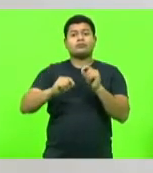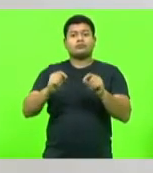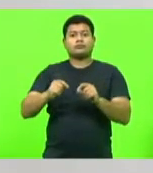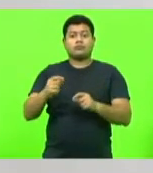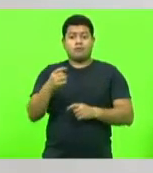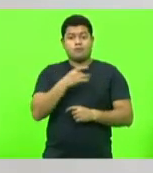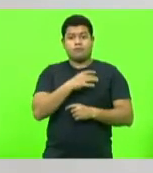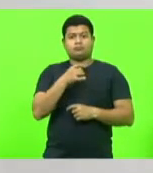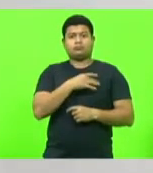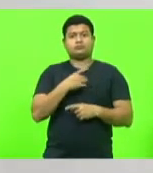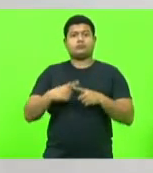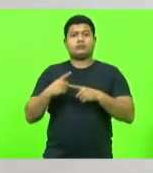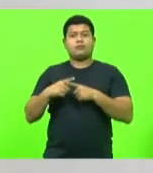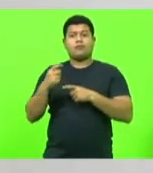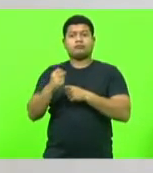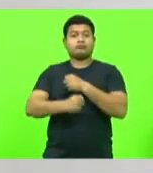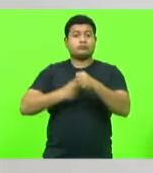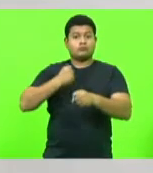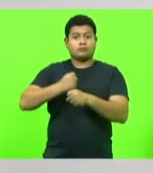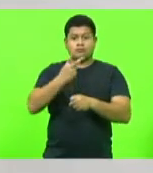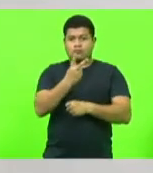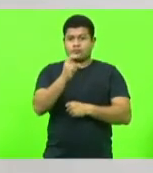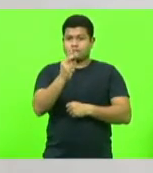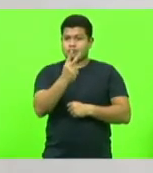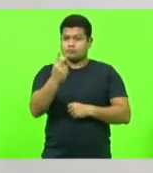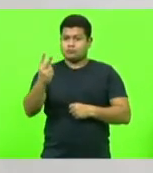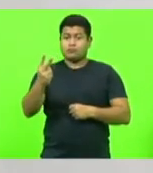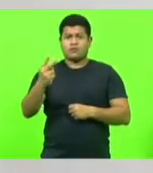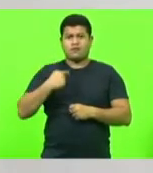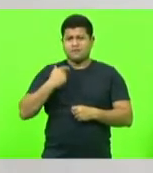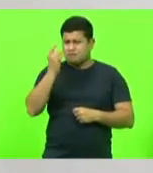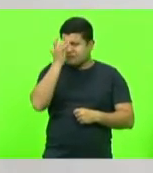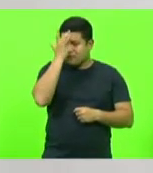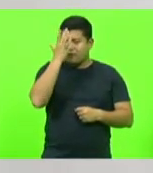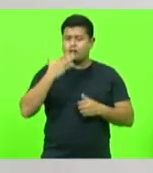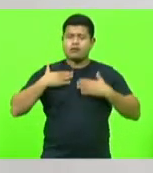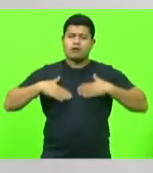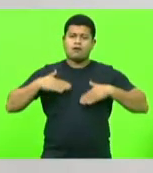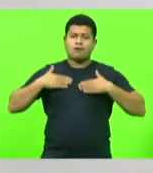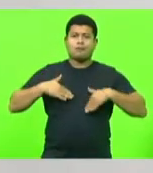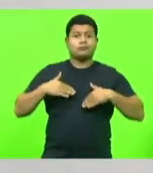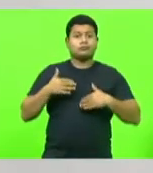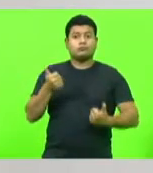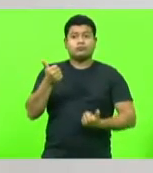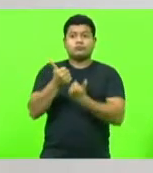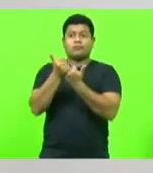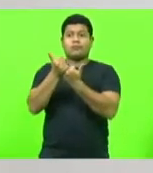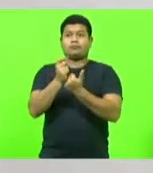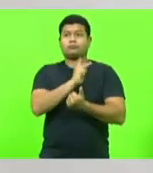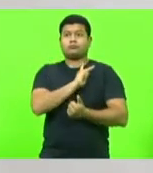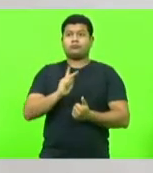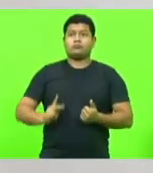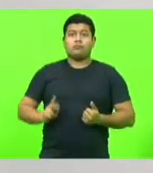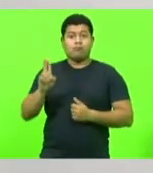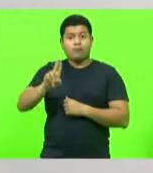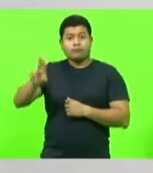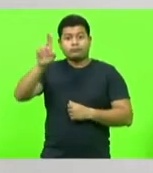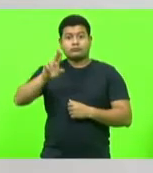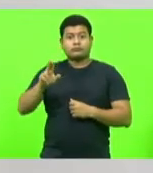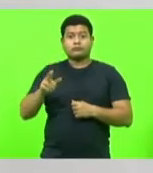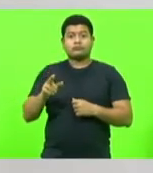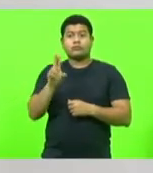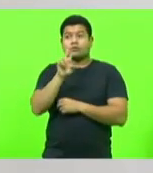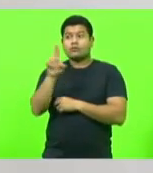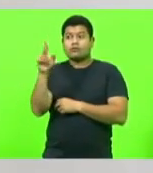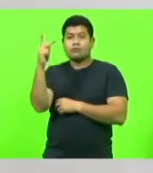porque em 2022 não vai ser fácil, não vai ser tranquilo, sem o apoio do presidente, sem você poder utilizar o nome dele para poder